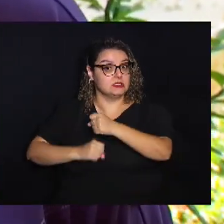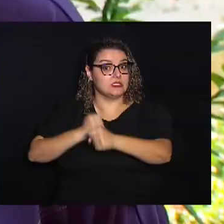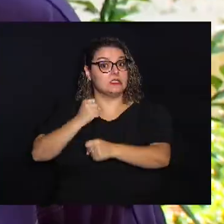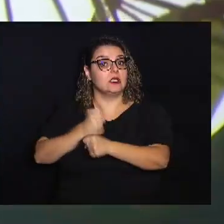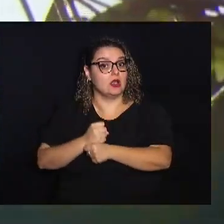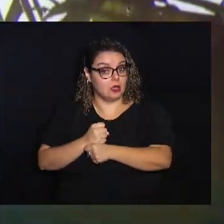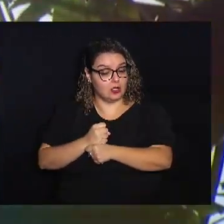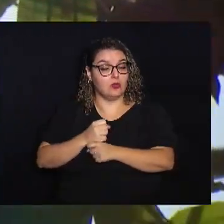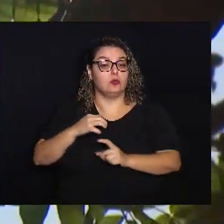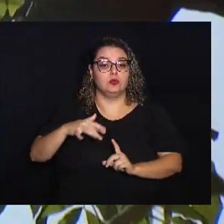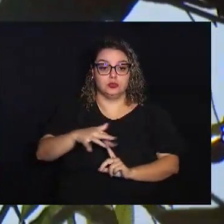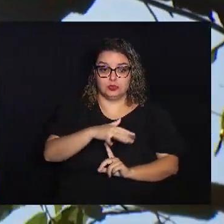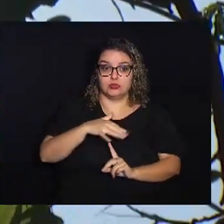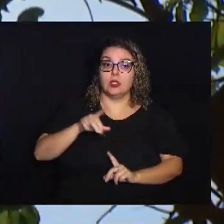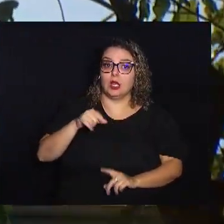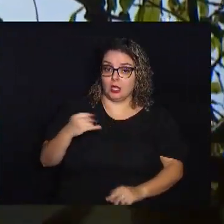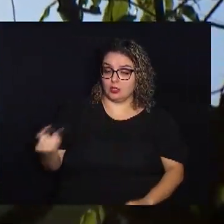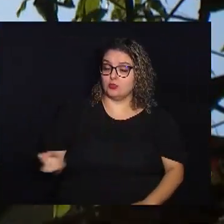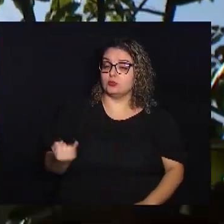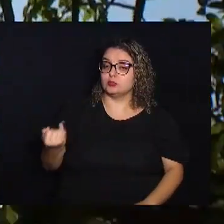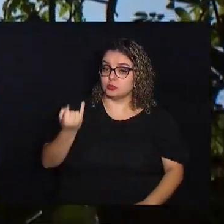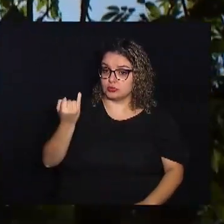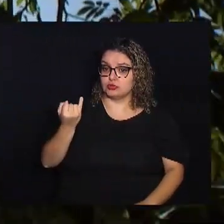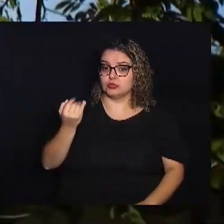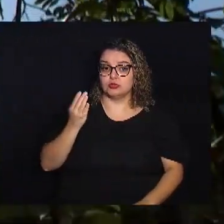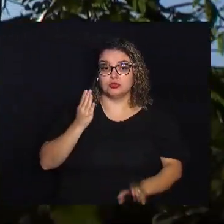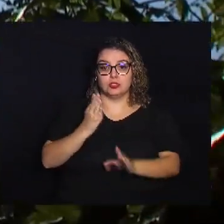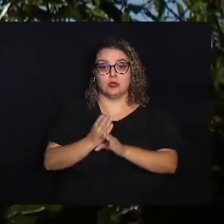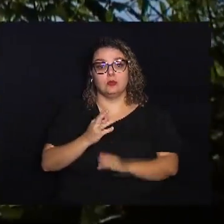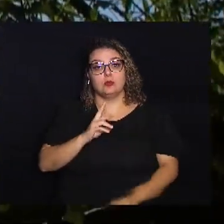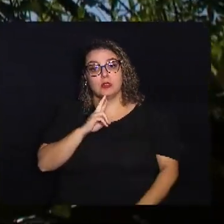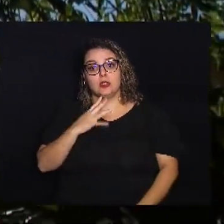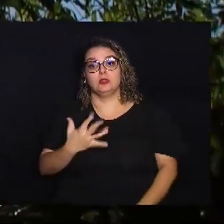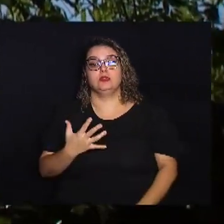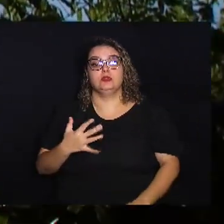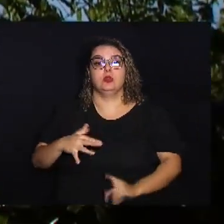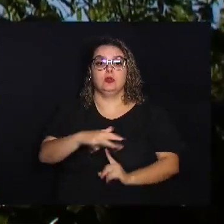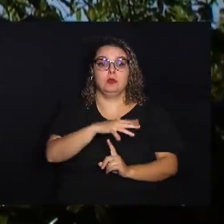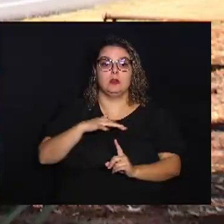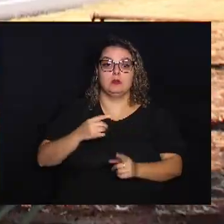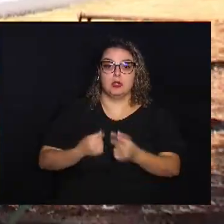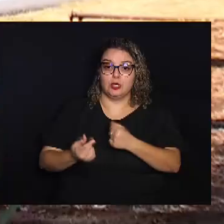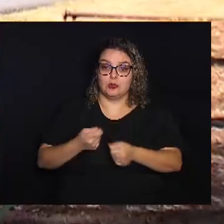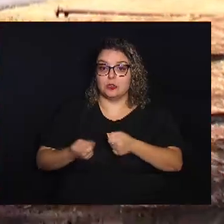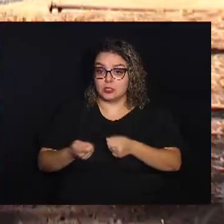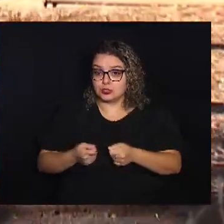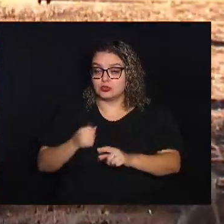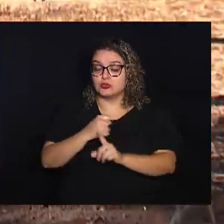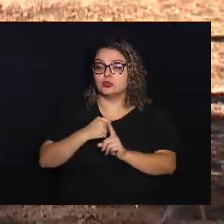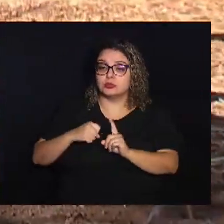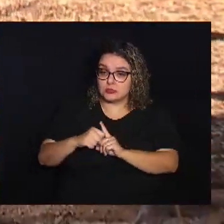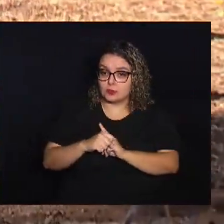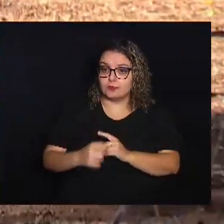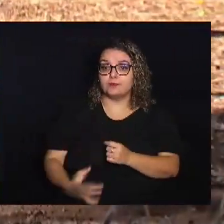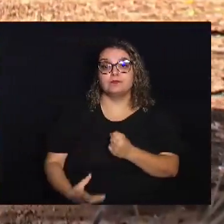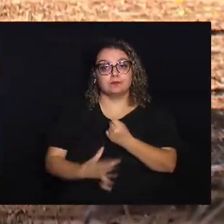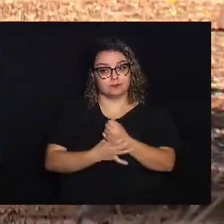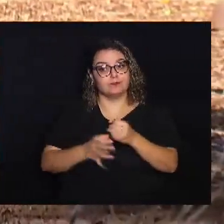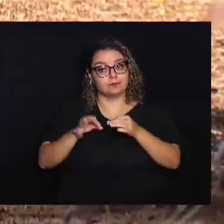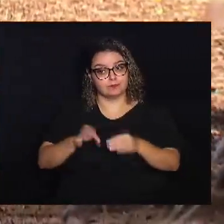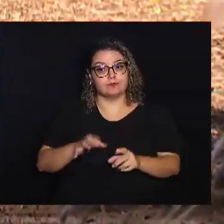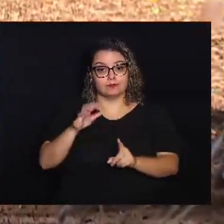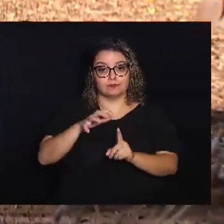questão ambiental É fundamental que se encontre uma solução ambiental, econômica e social Que assegure a redução do